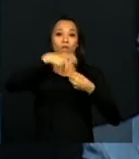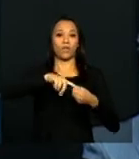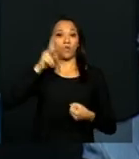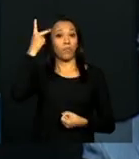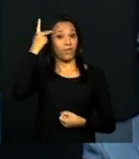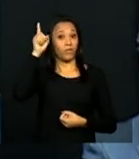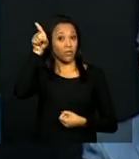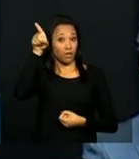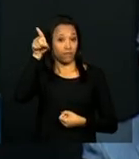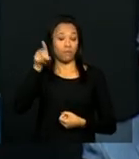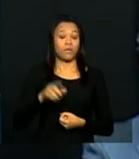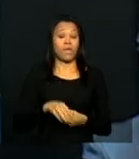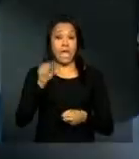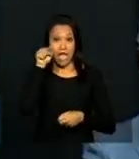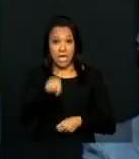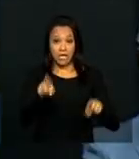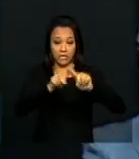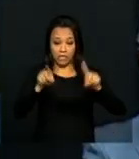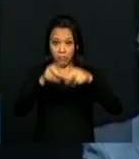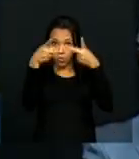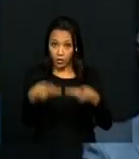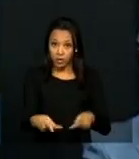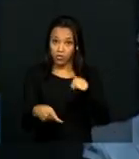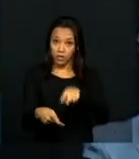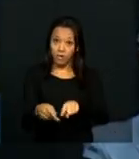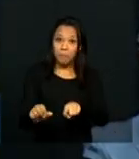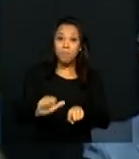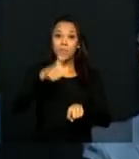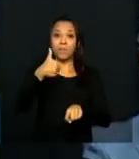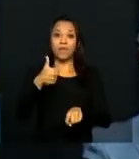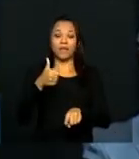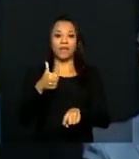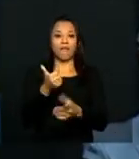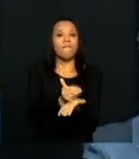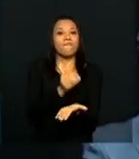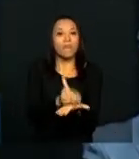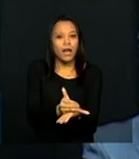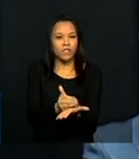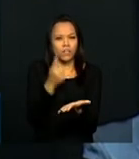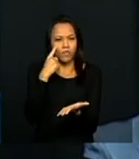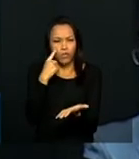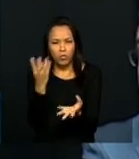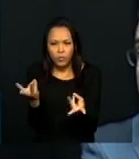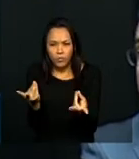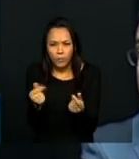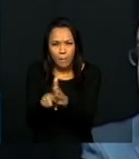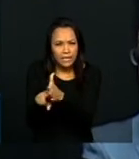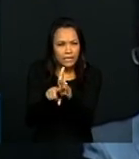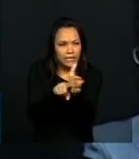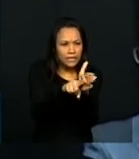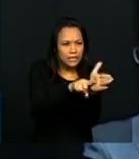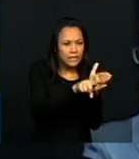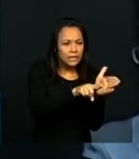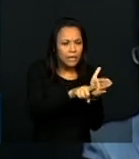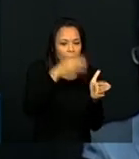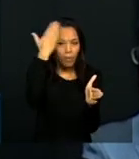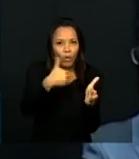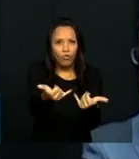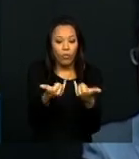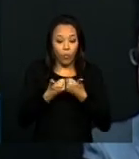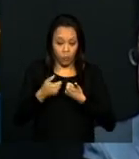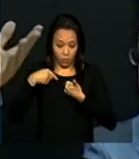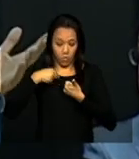projeto, a primeira fase desse projeto foi uma pesquisa qualitativa sobre esse universo, nos mostrou a necessidade,